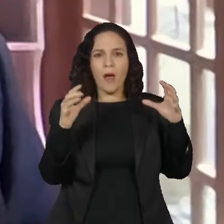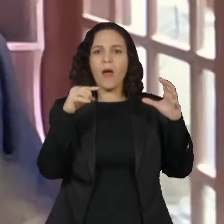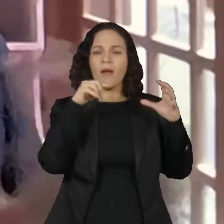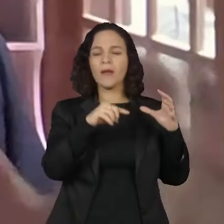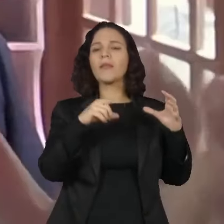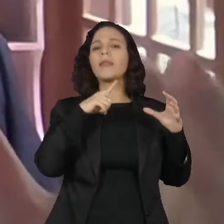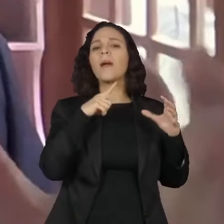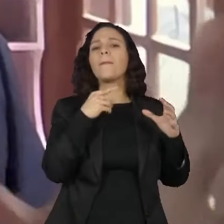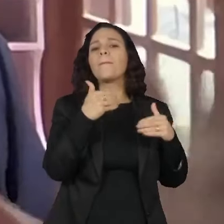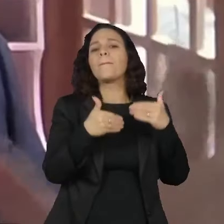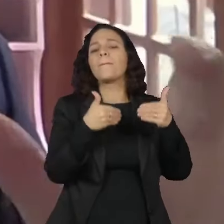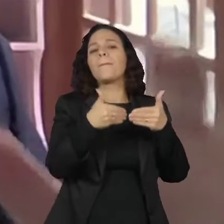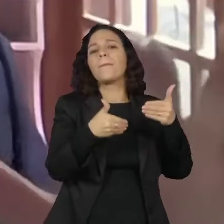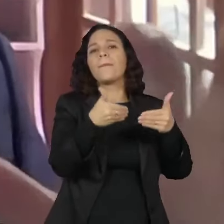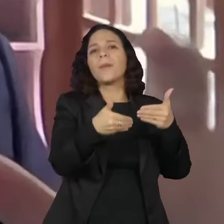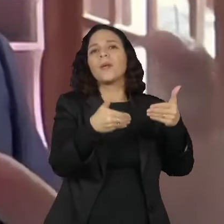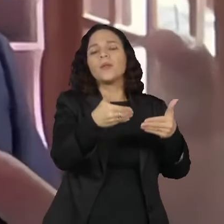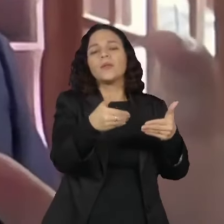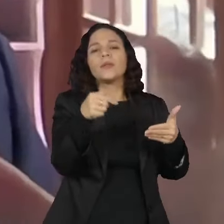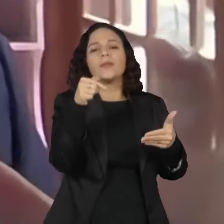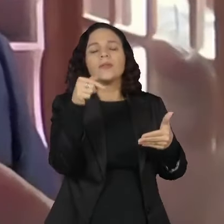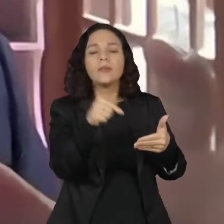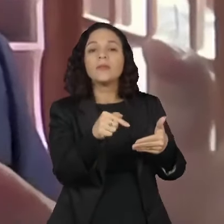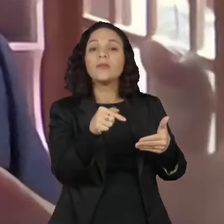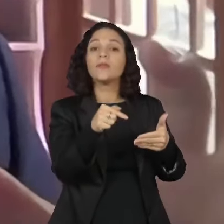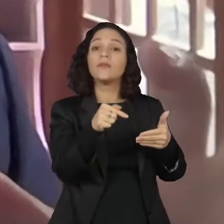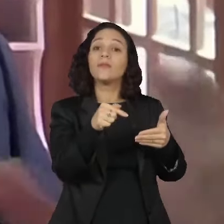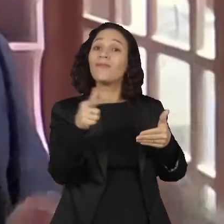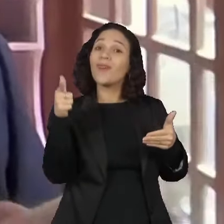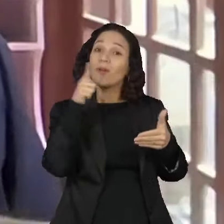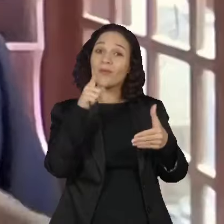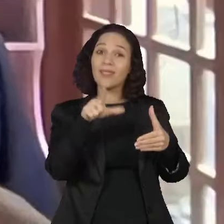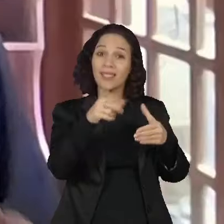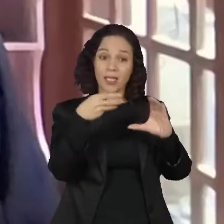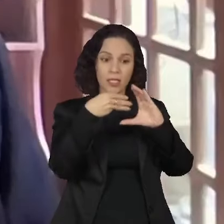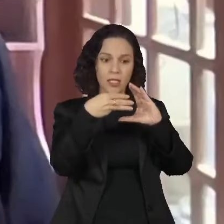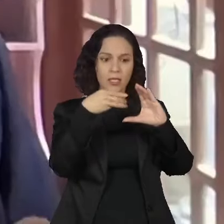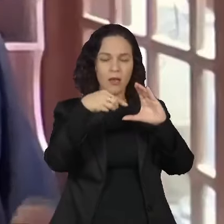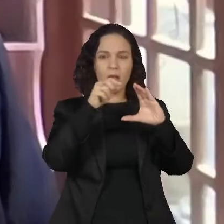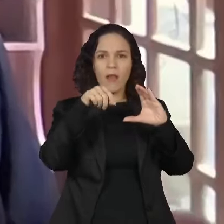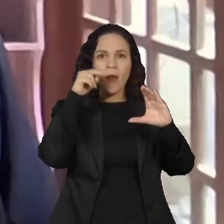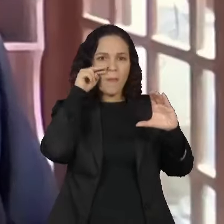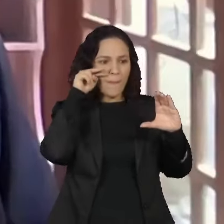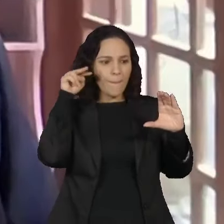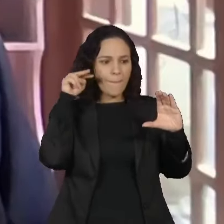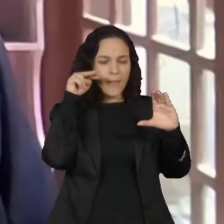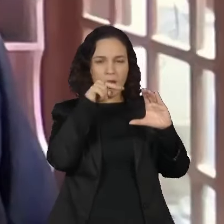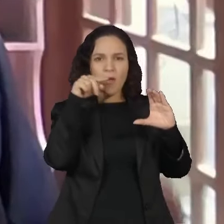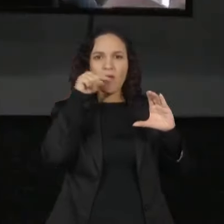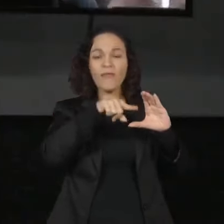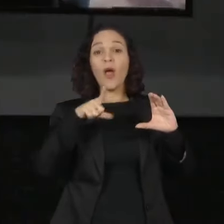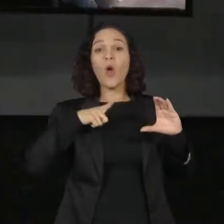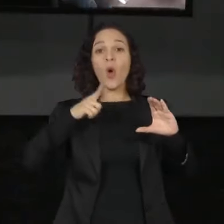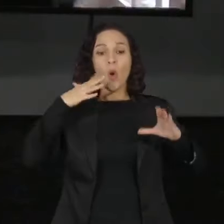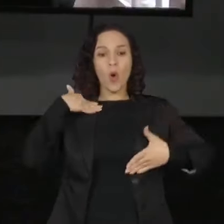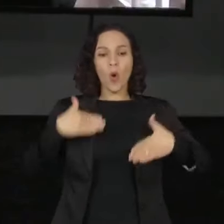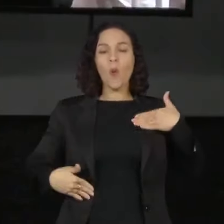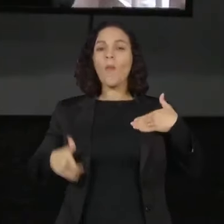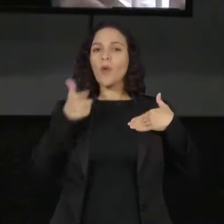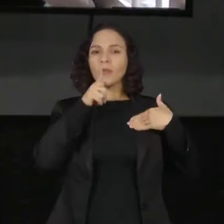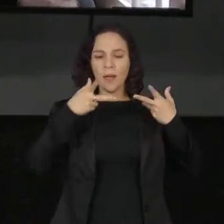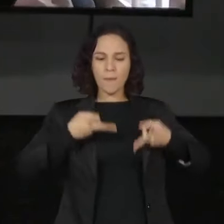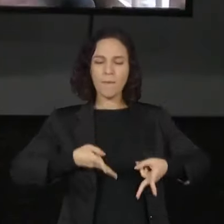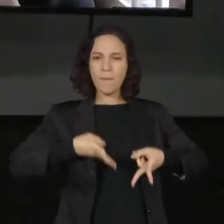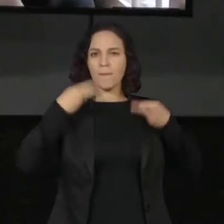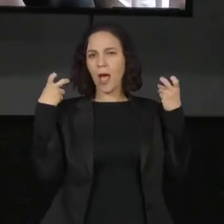processo, que é um processo para que torne essas células agora visíveis ao sistema imunológico. De uma forma